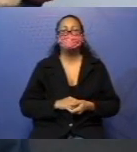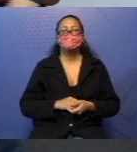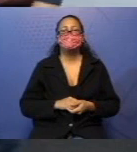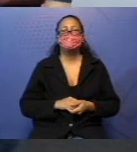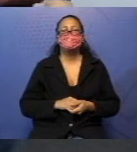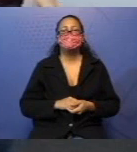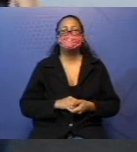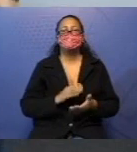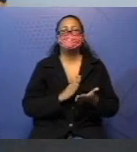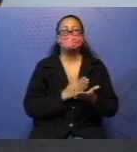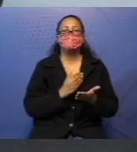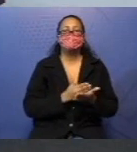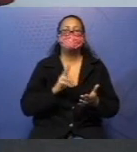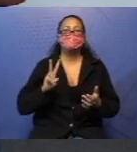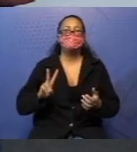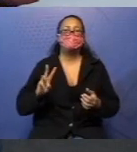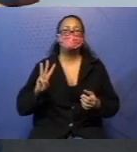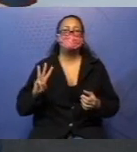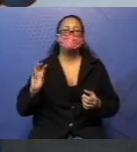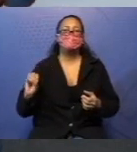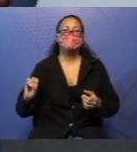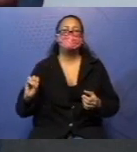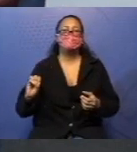230. Página 230.